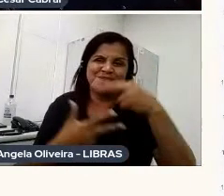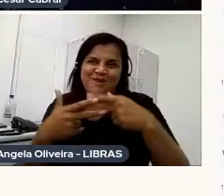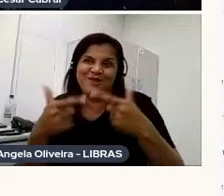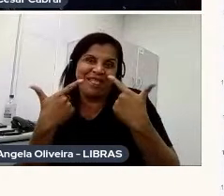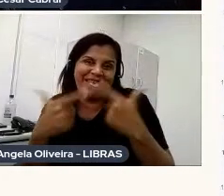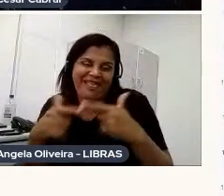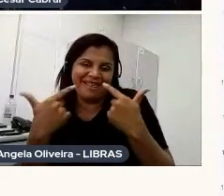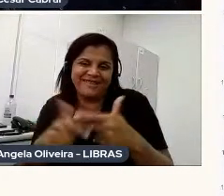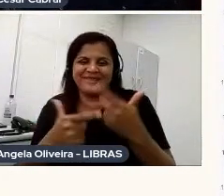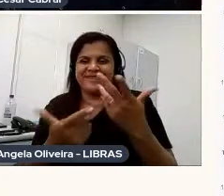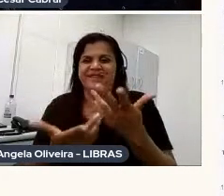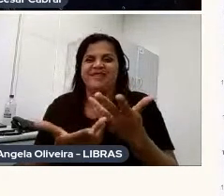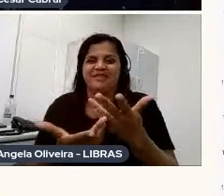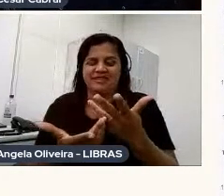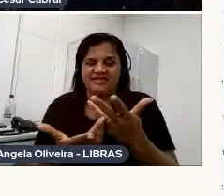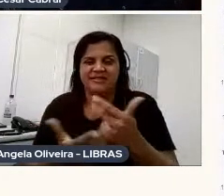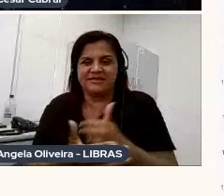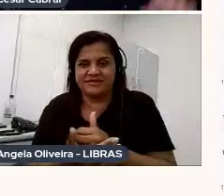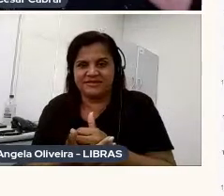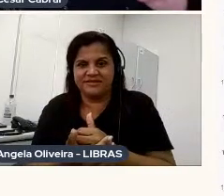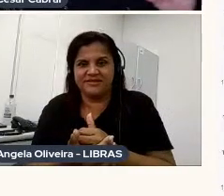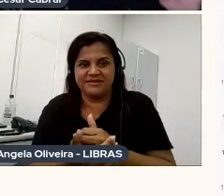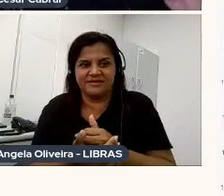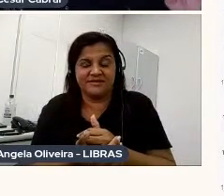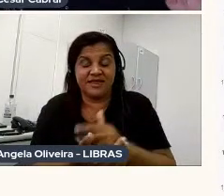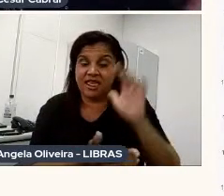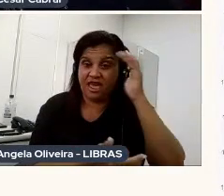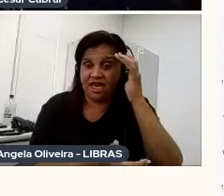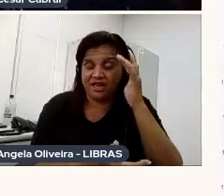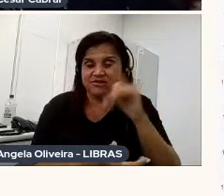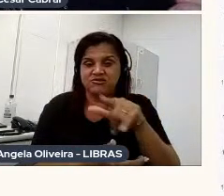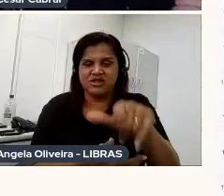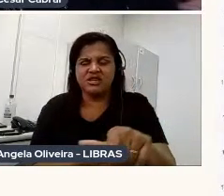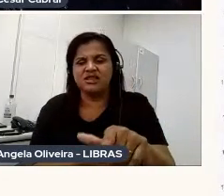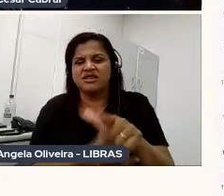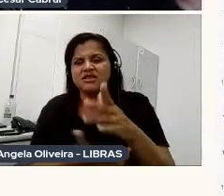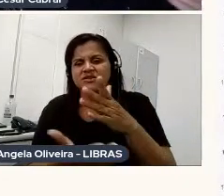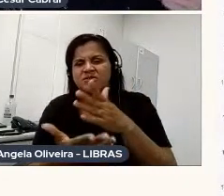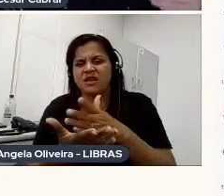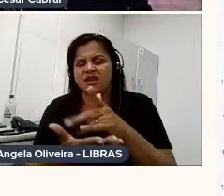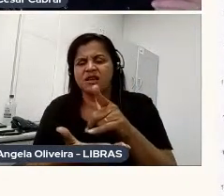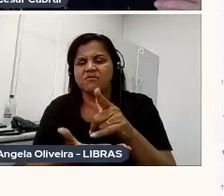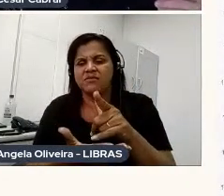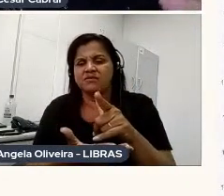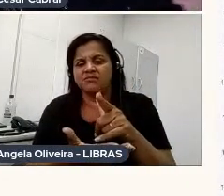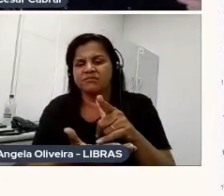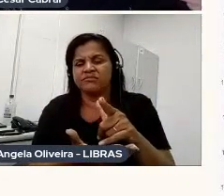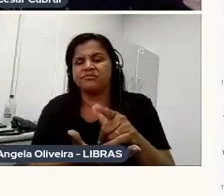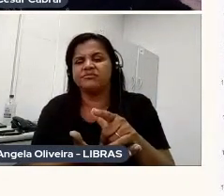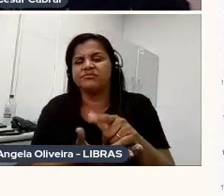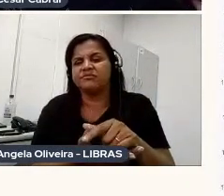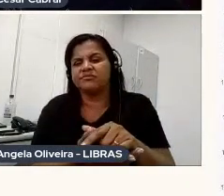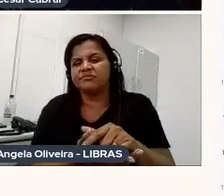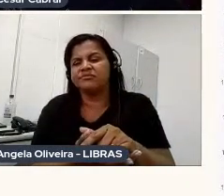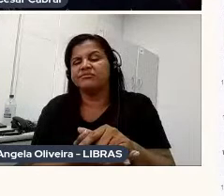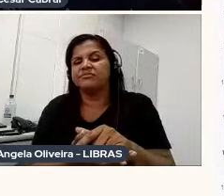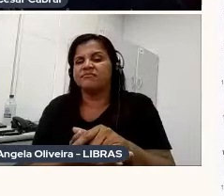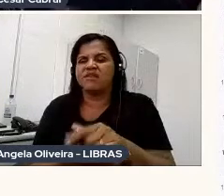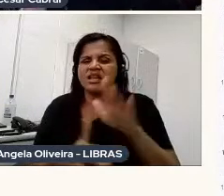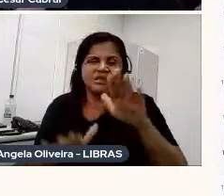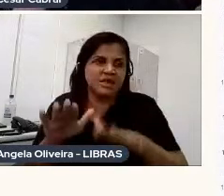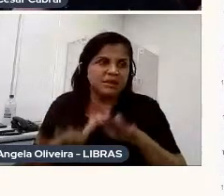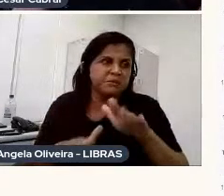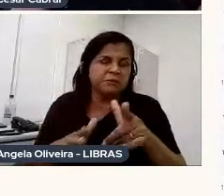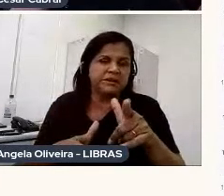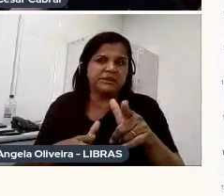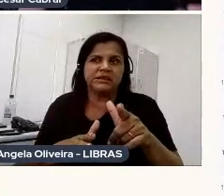e eu acho que isso acabou dando características que traz, de certa maneira, o documentário,